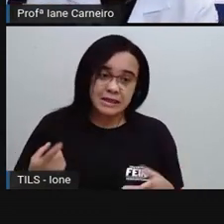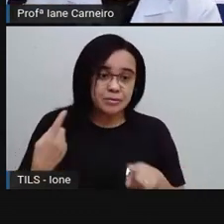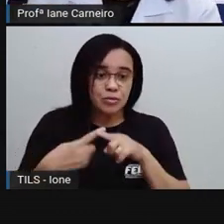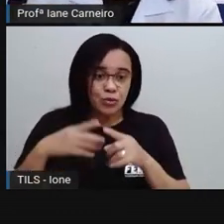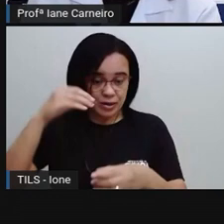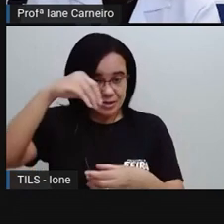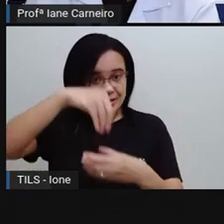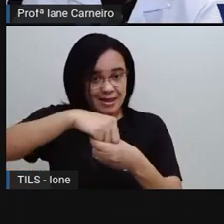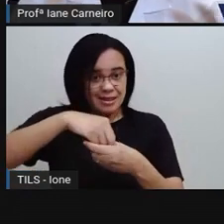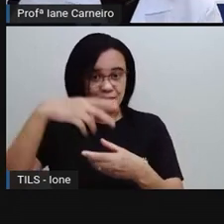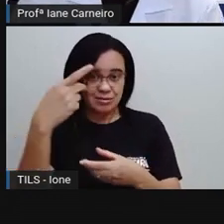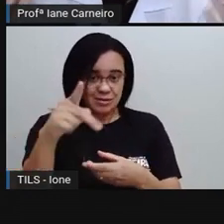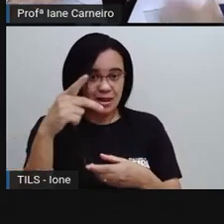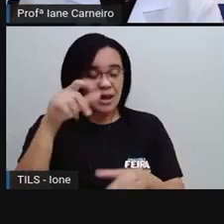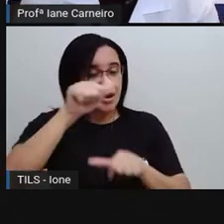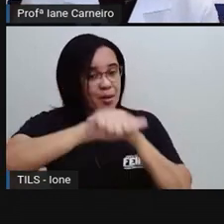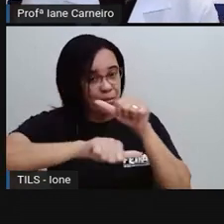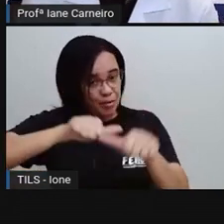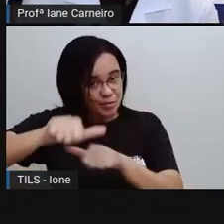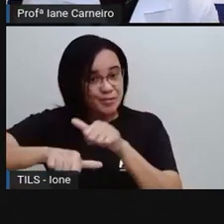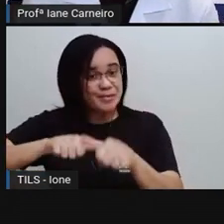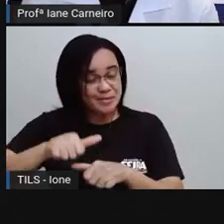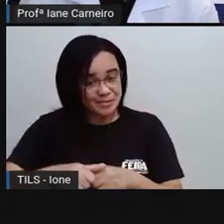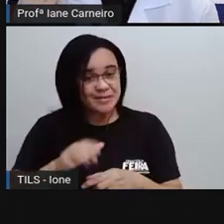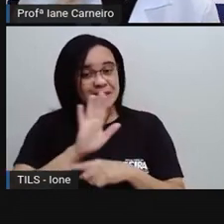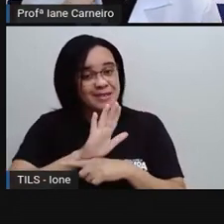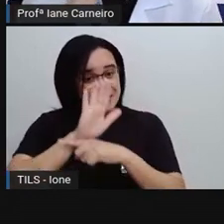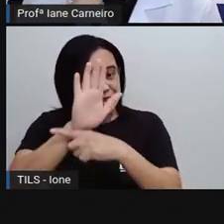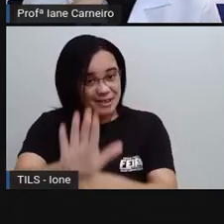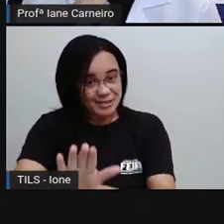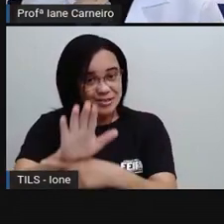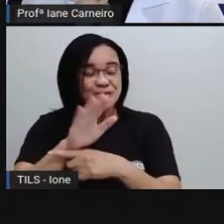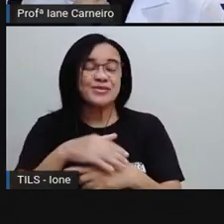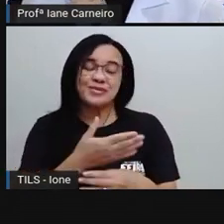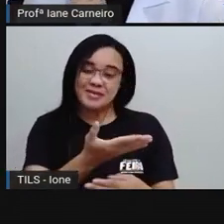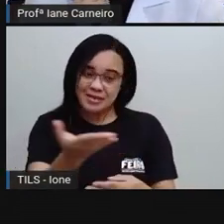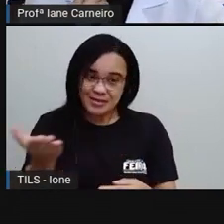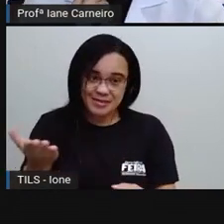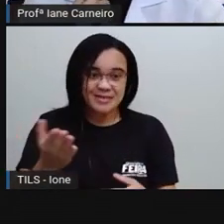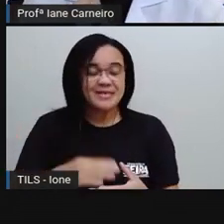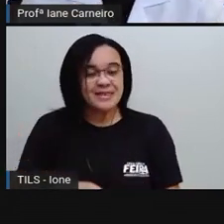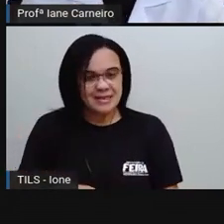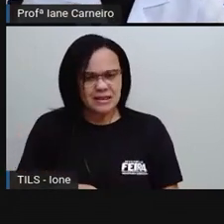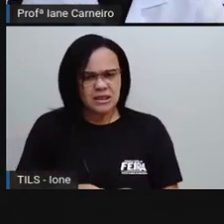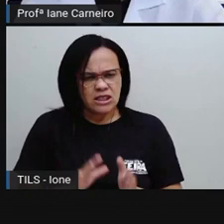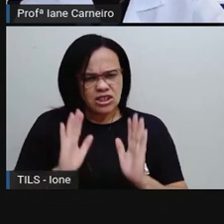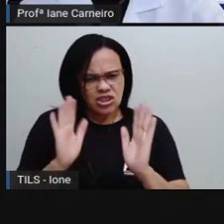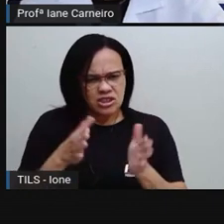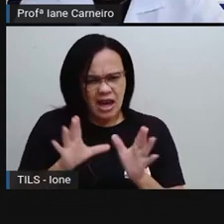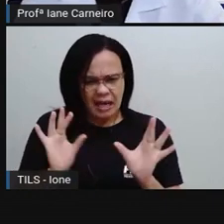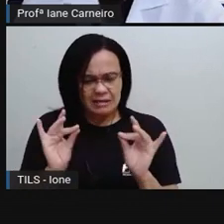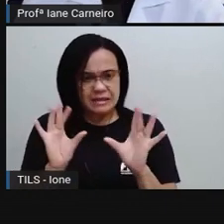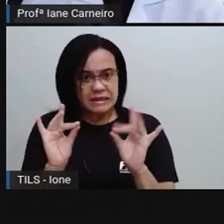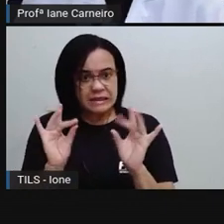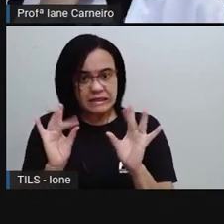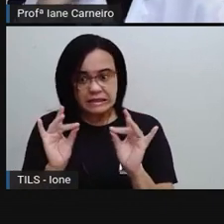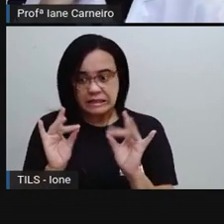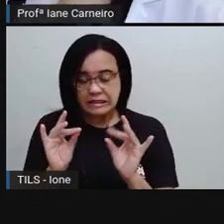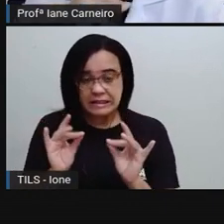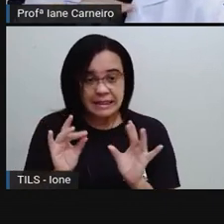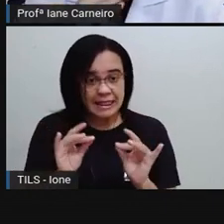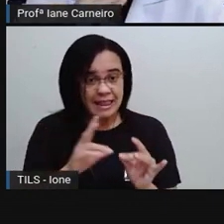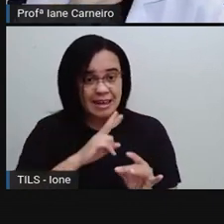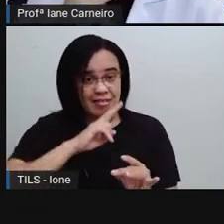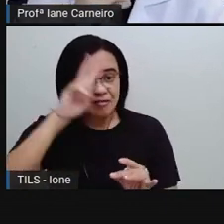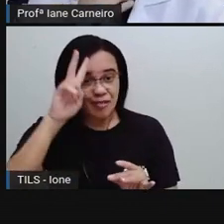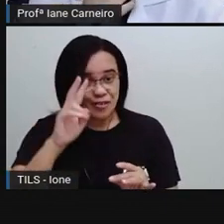dessas frutas que também têm água e ajudam a gente, tá certo? Vocês já ficaram com muita sede e aí quando comeram alguma fruta, deu